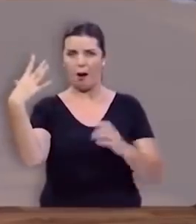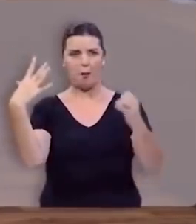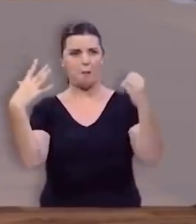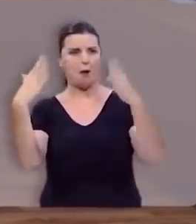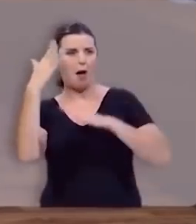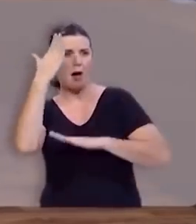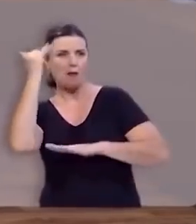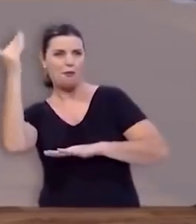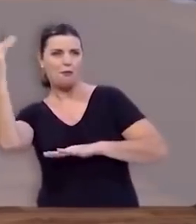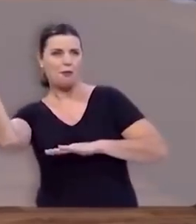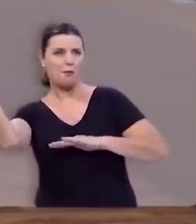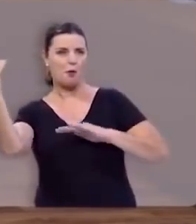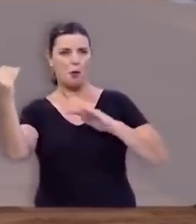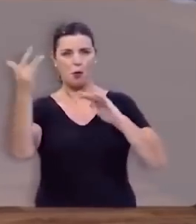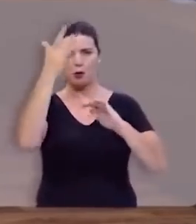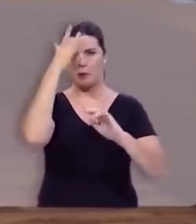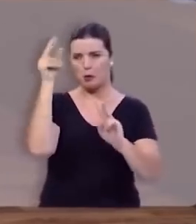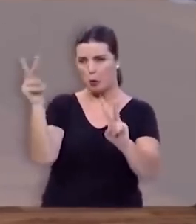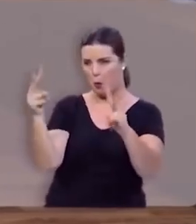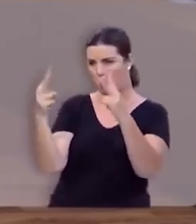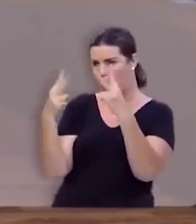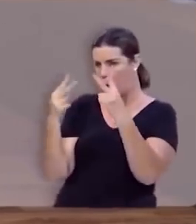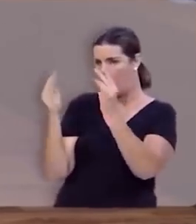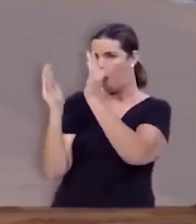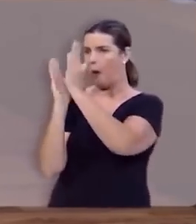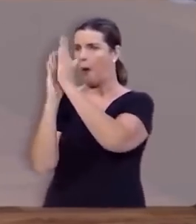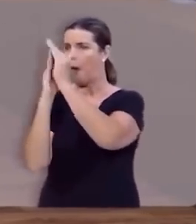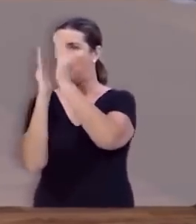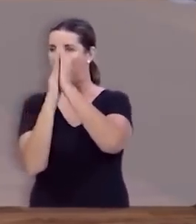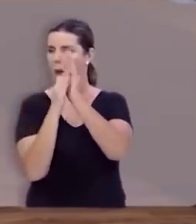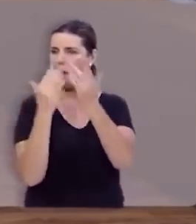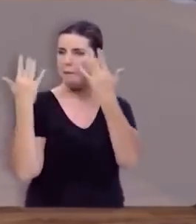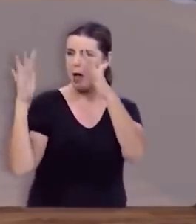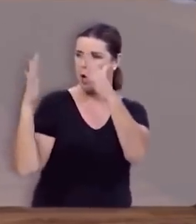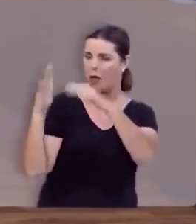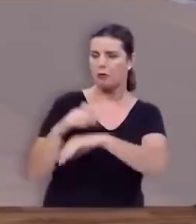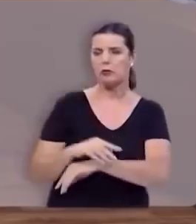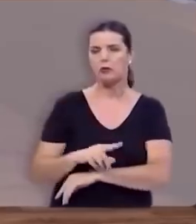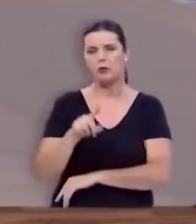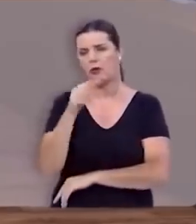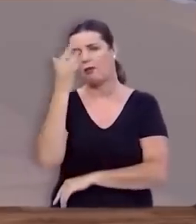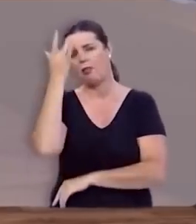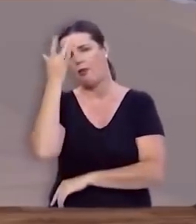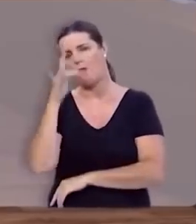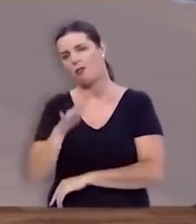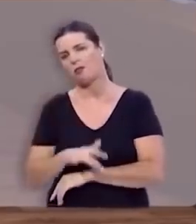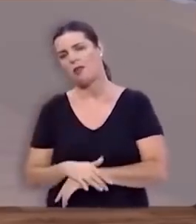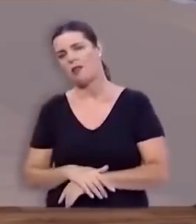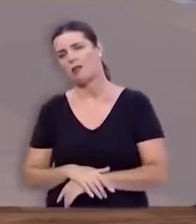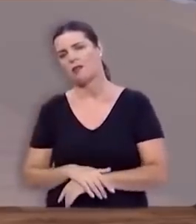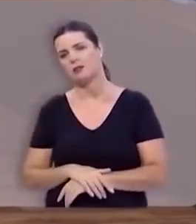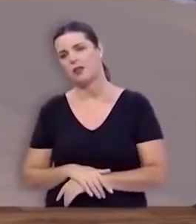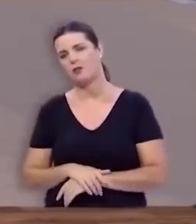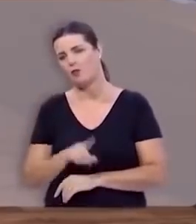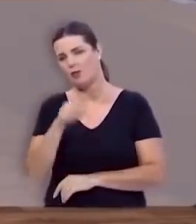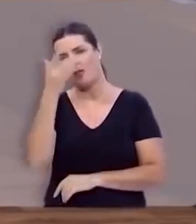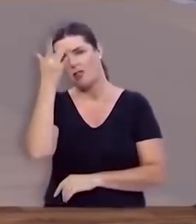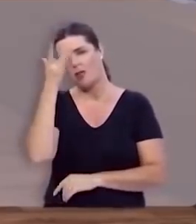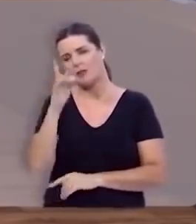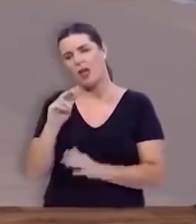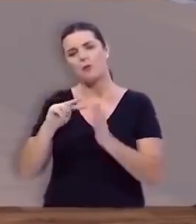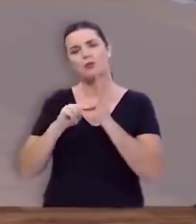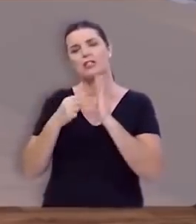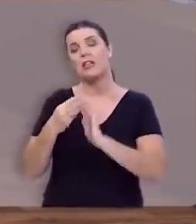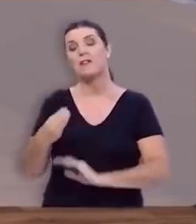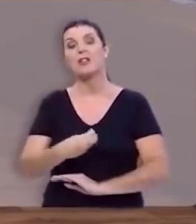você, todas as vezes que você quer os louros, os aplausos para você, você não entendeu a essência da vida.